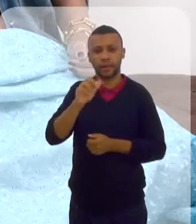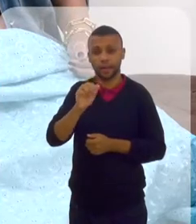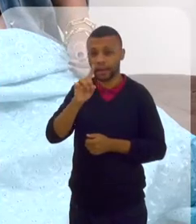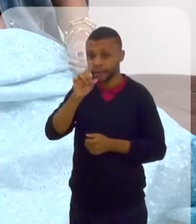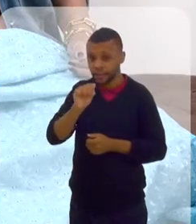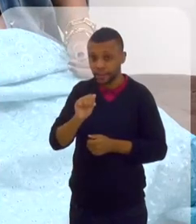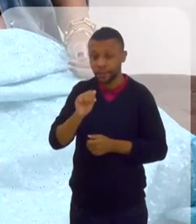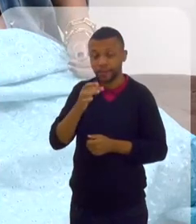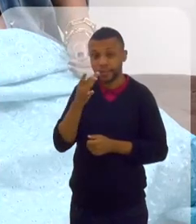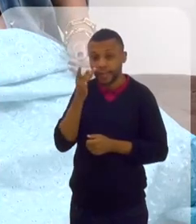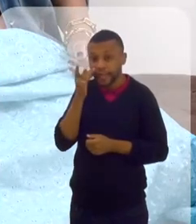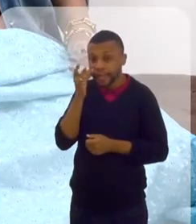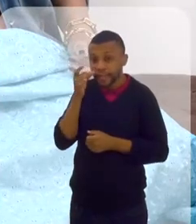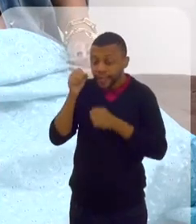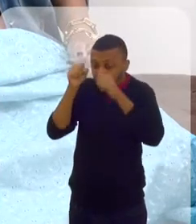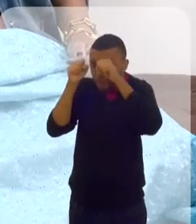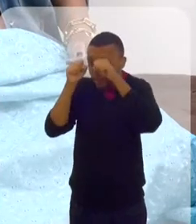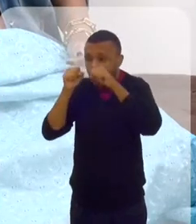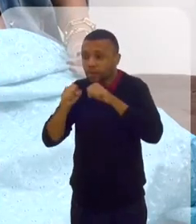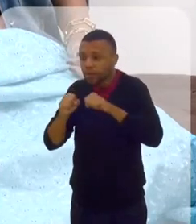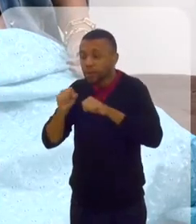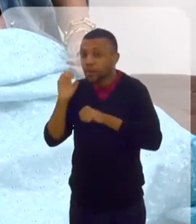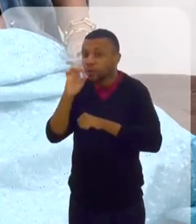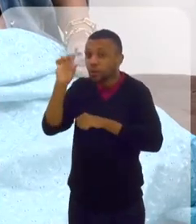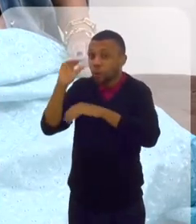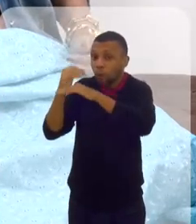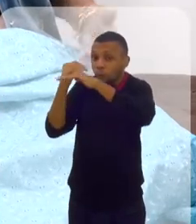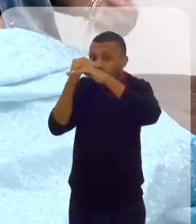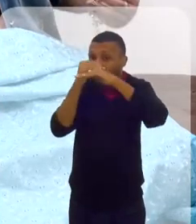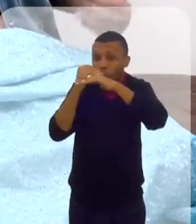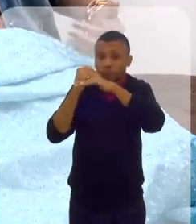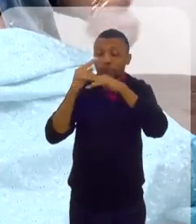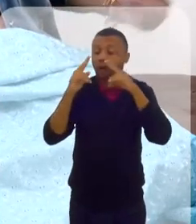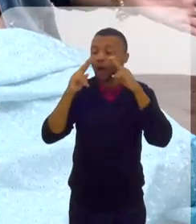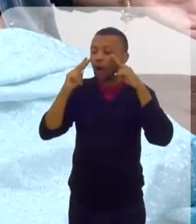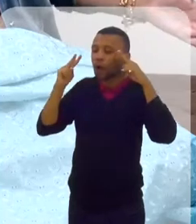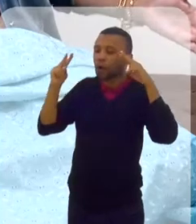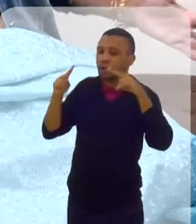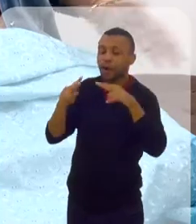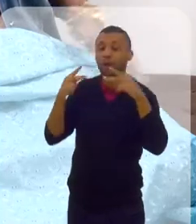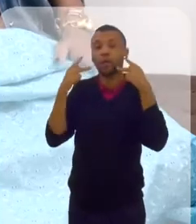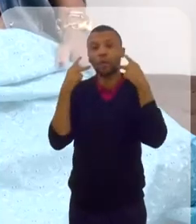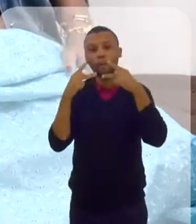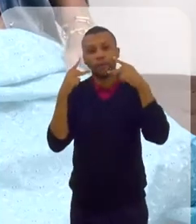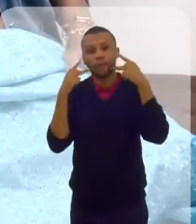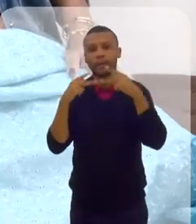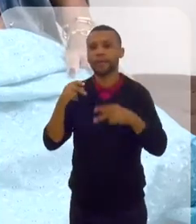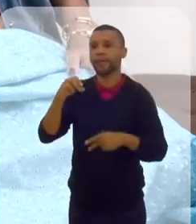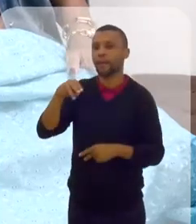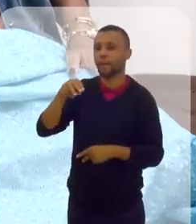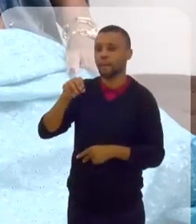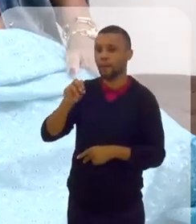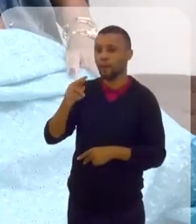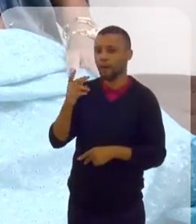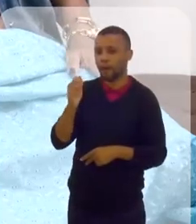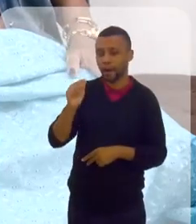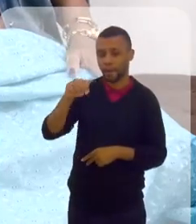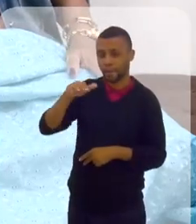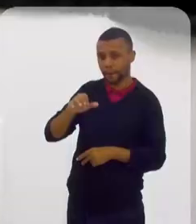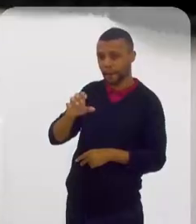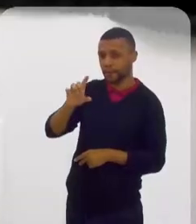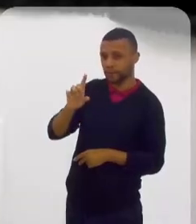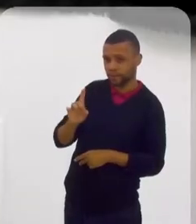testemunhar que existe um Deus único, que o profeta Muhammad é seu mensageiro. Reconhecer aquilo que está aqui. Na época foi,